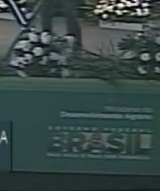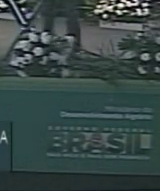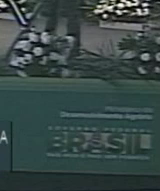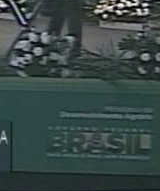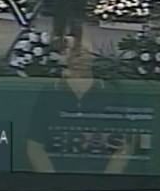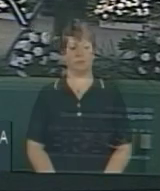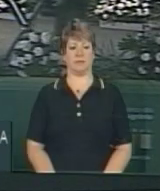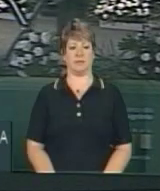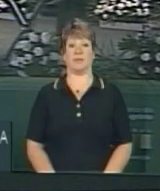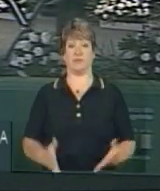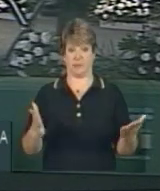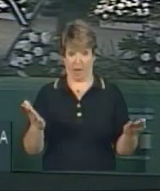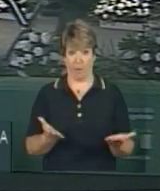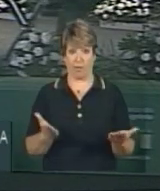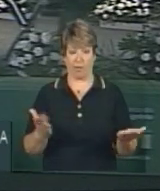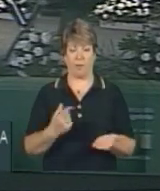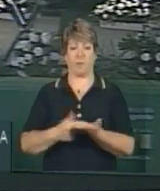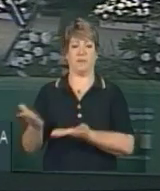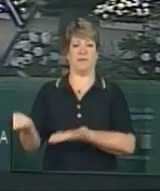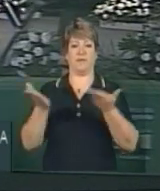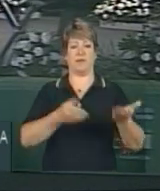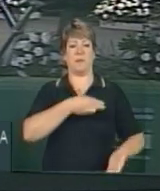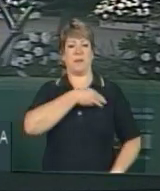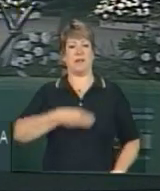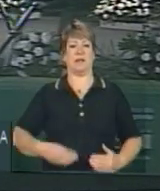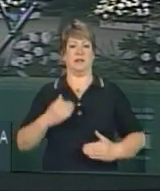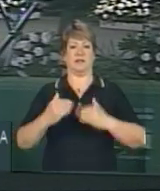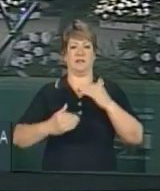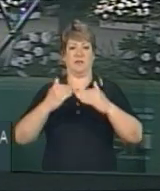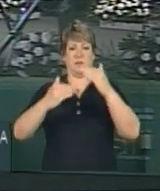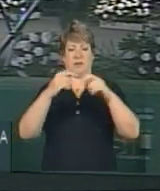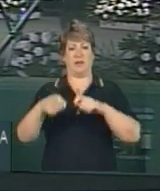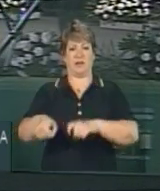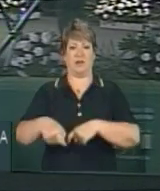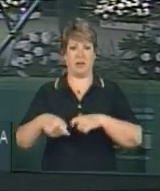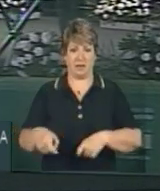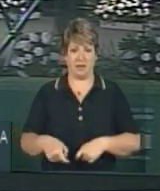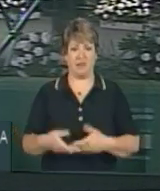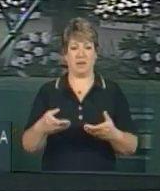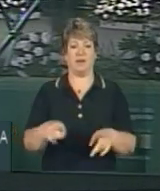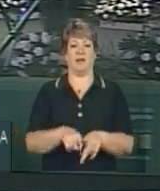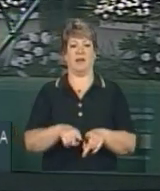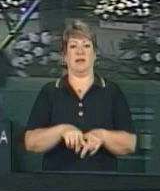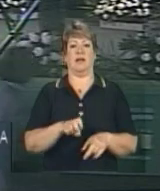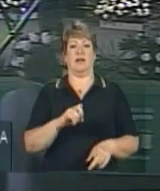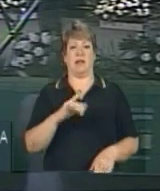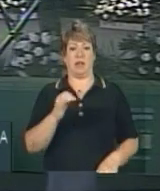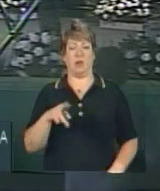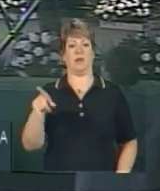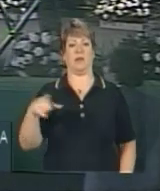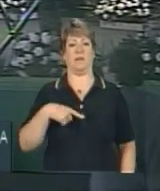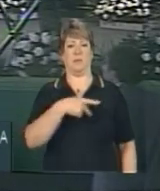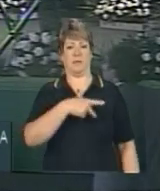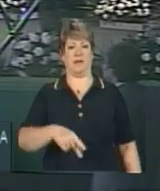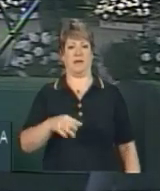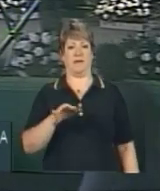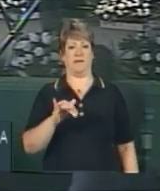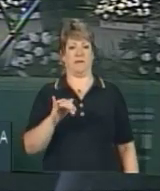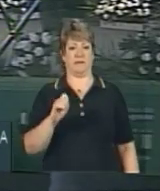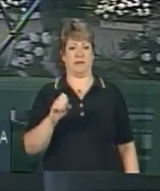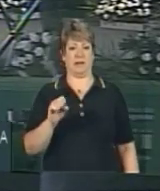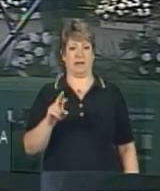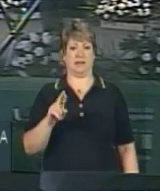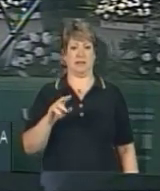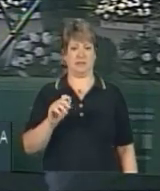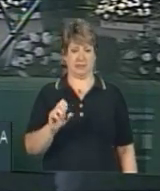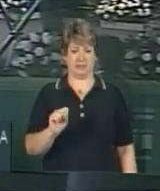Neste momento, convidamos o ministro do Desenvolvimento Agrário e o senhor Heitor José Miller, presidente da Fiergs, a assinar